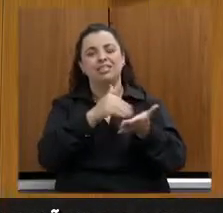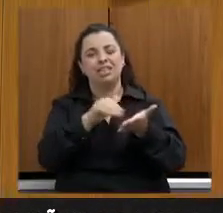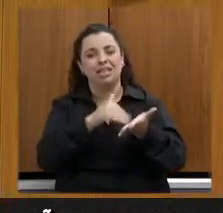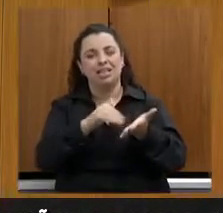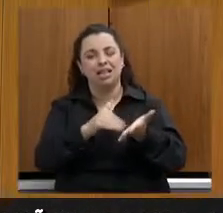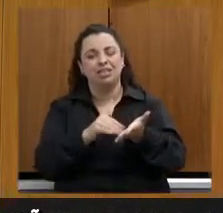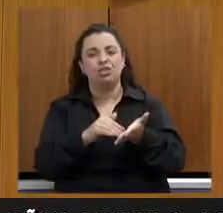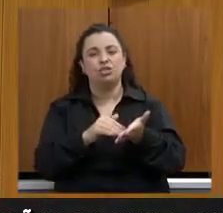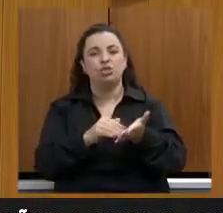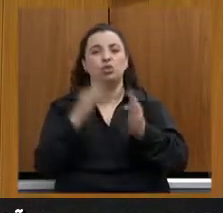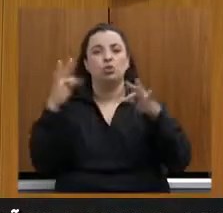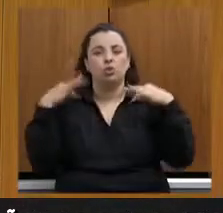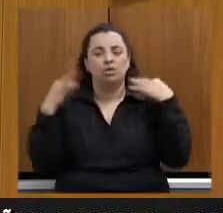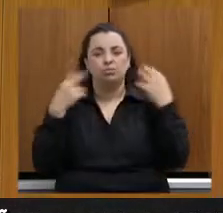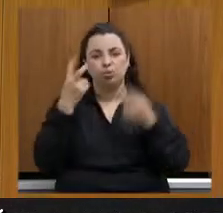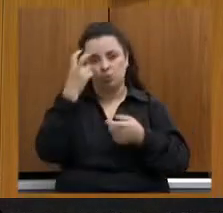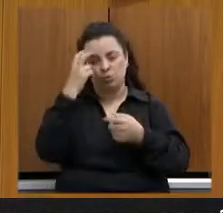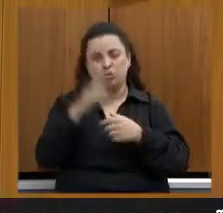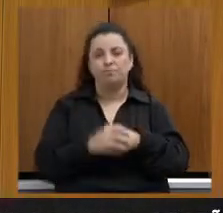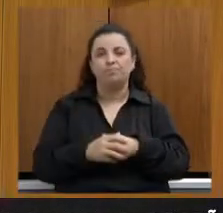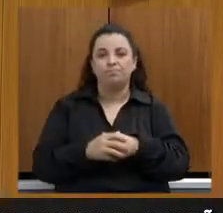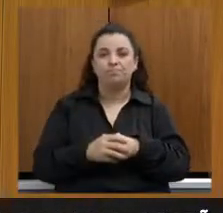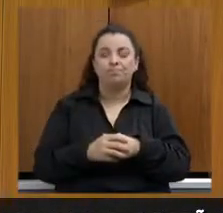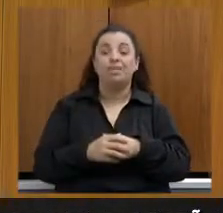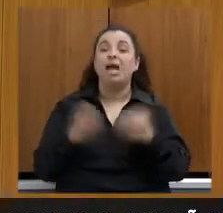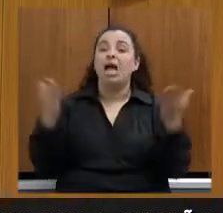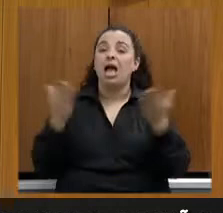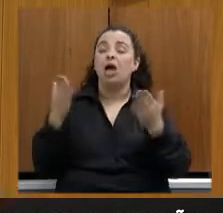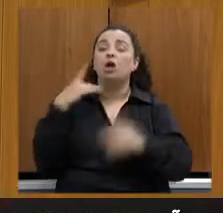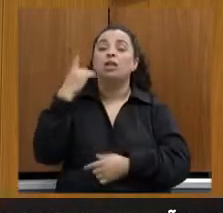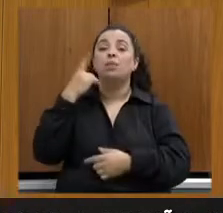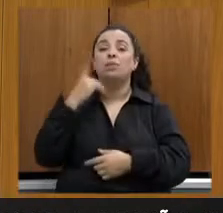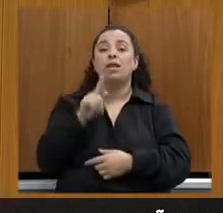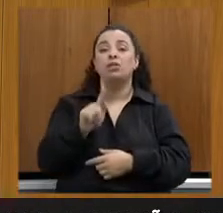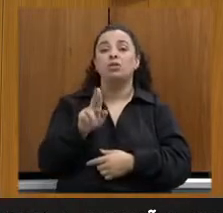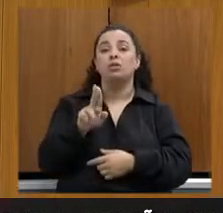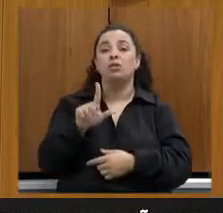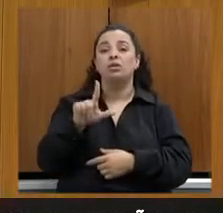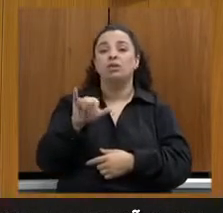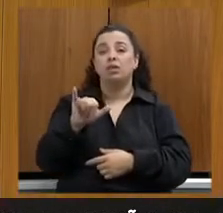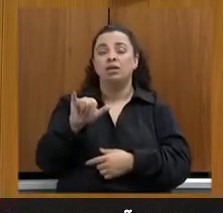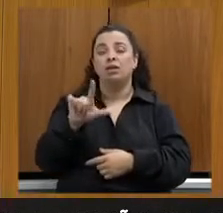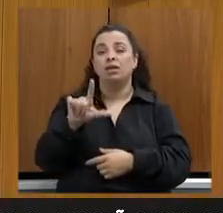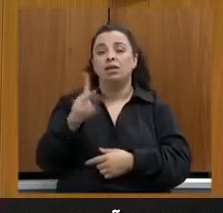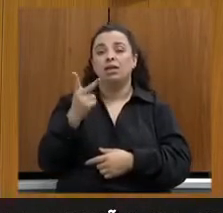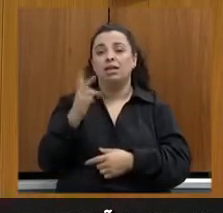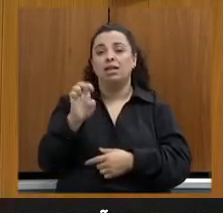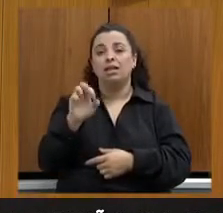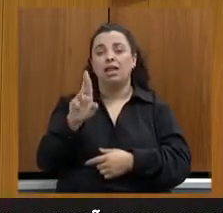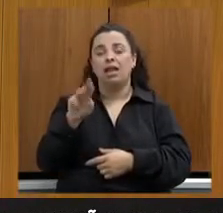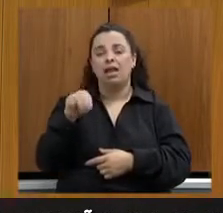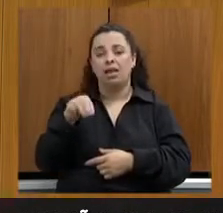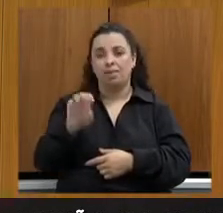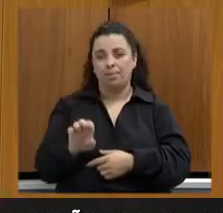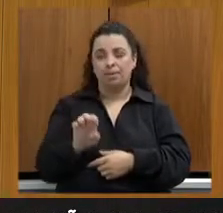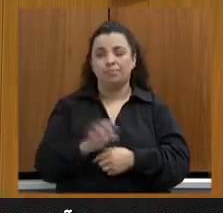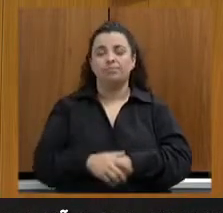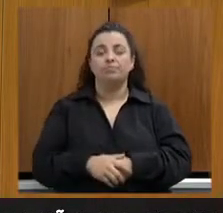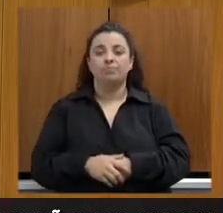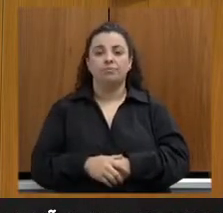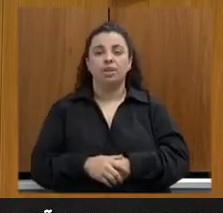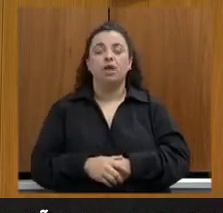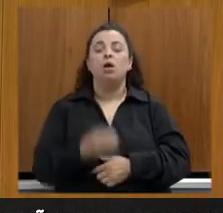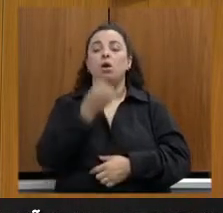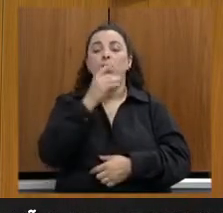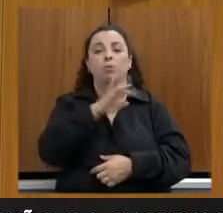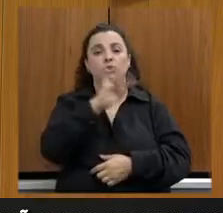Cada deputado, eu passo as considerações ao deputado Guilherme da Cunha. Bom dia, presidente, bom dia ao colega Roberto Andrade, também aqueles que